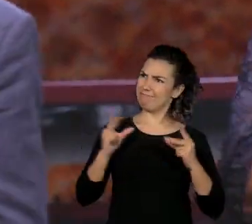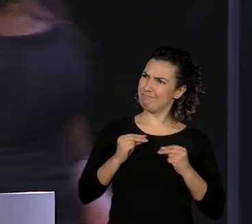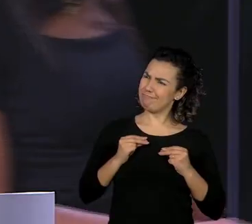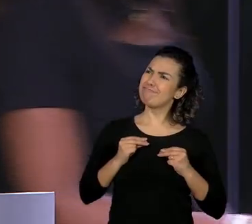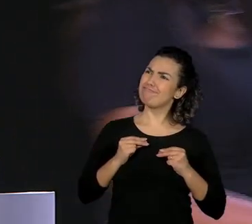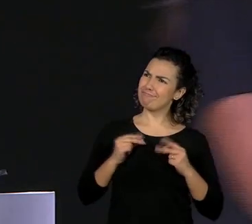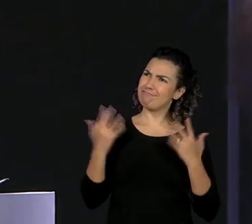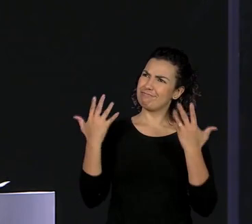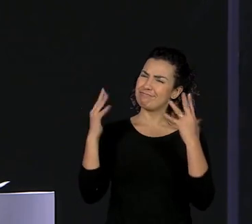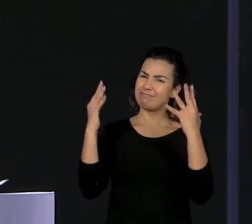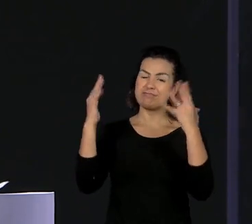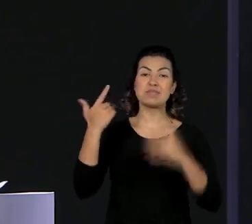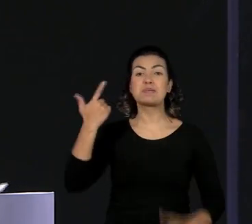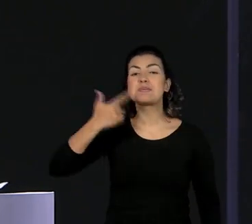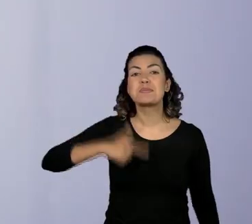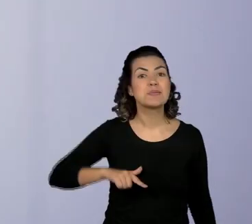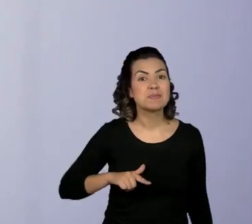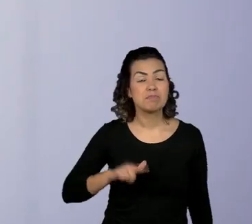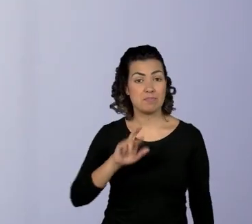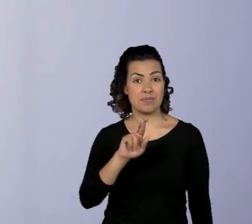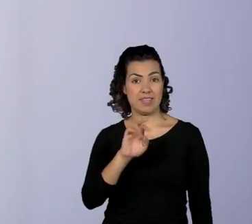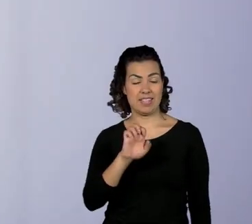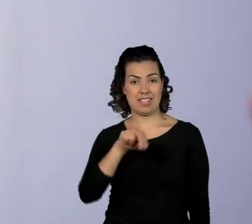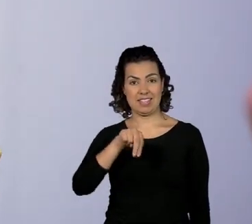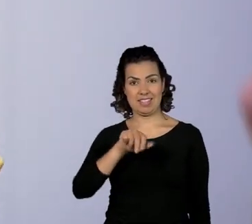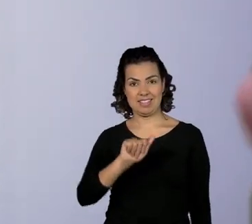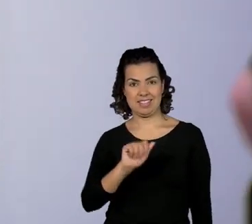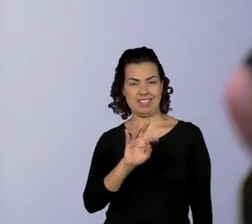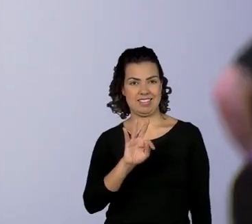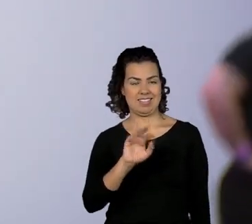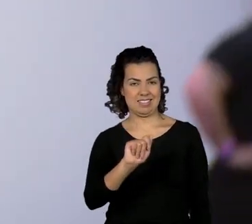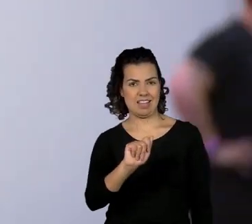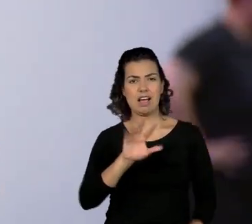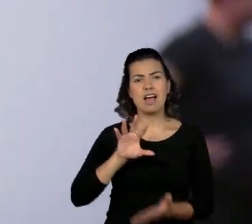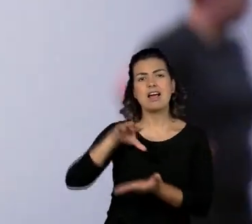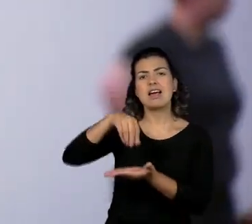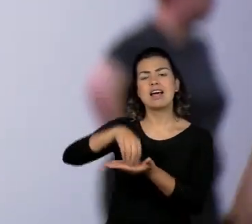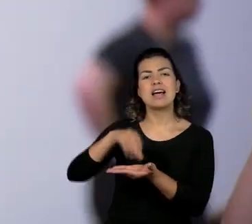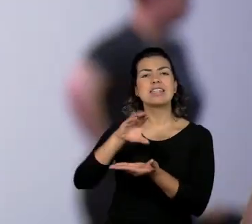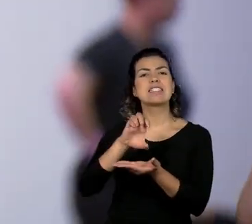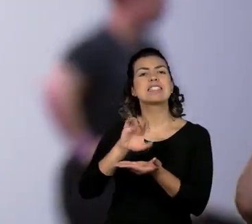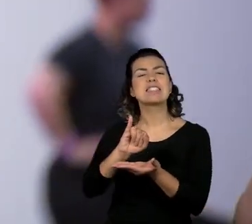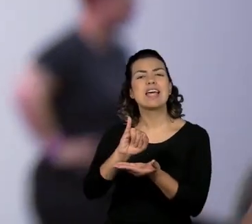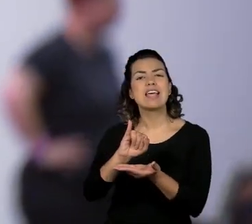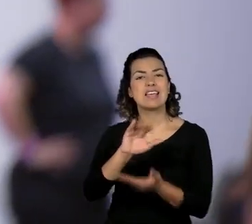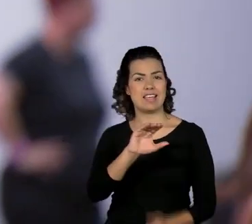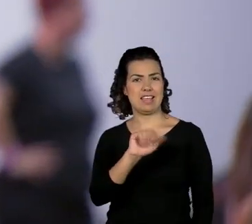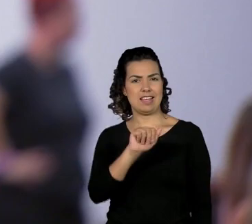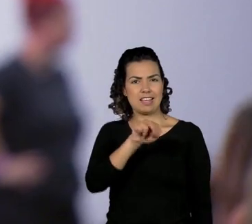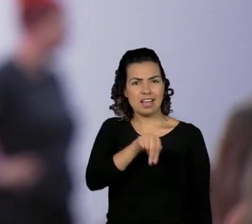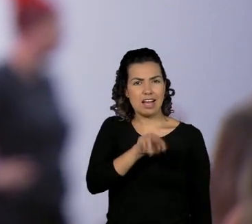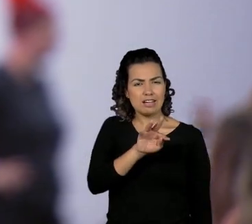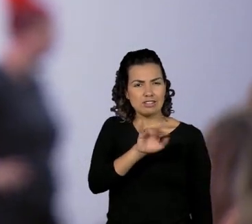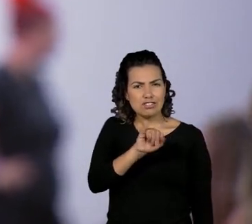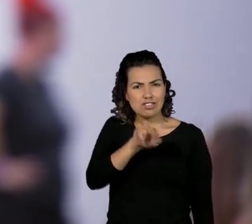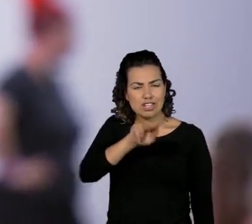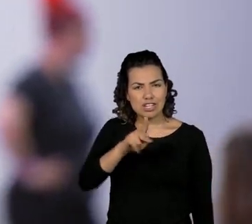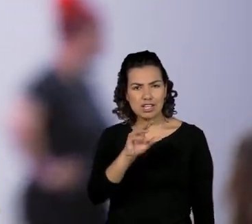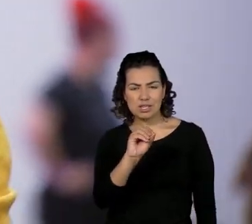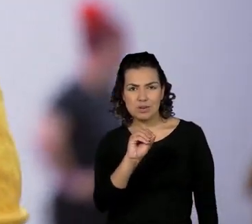Renata Barros de Oliveira, indicada pelo C6 Cantinho da Tia Isaura, da Drei de São Miguel Paulista.